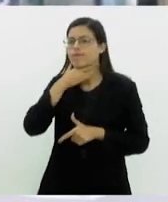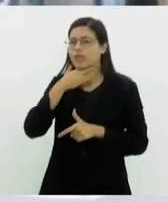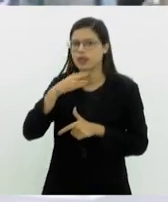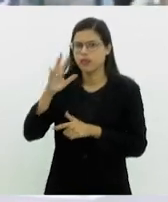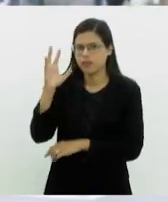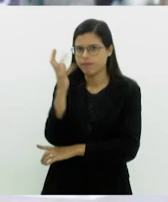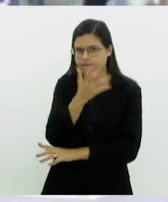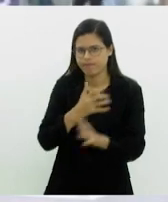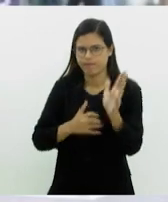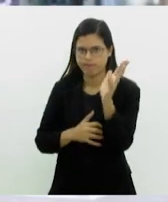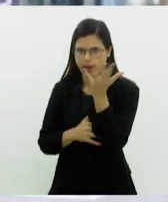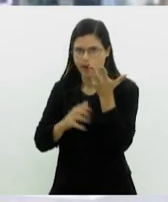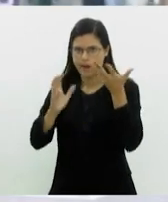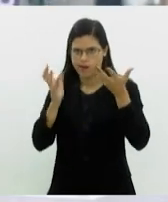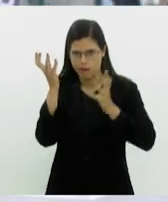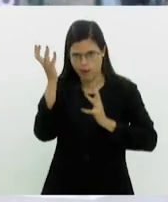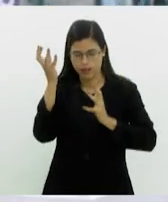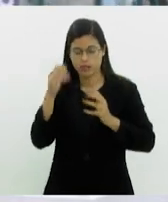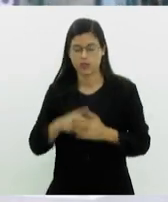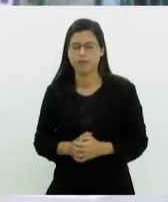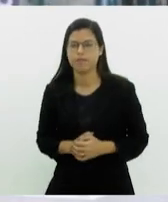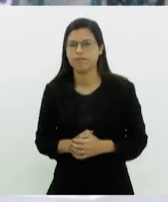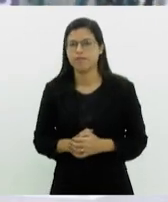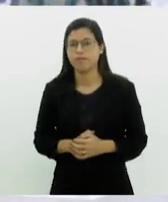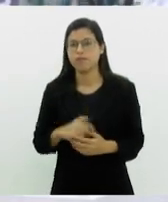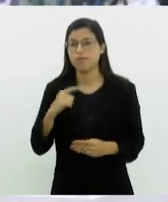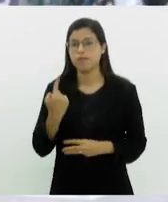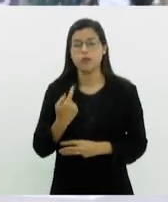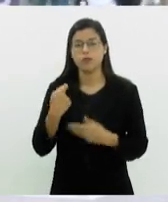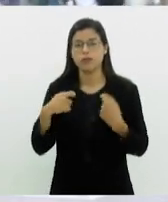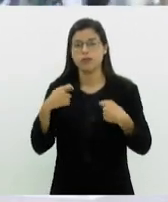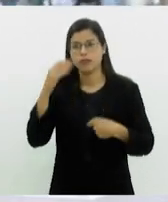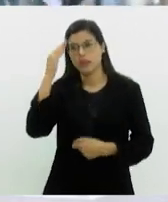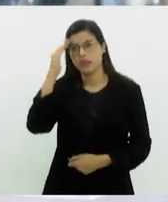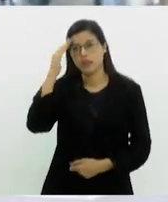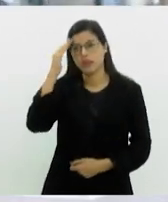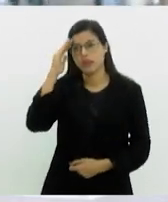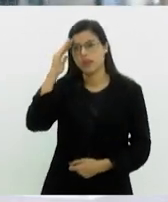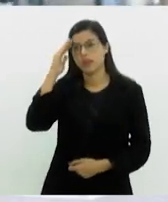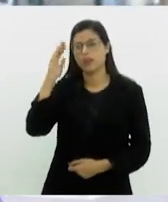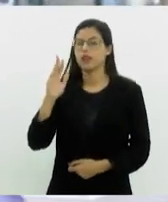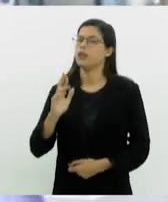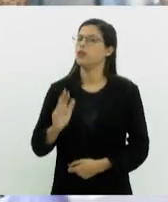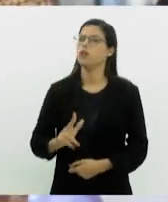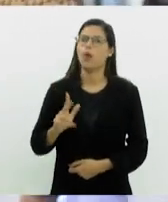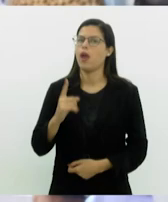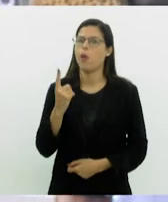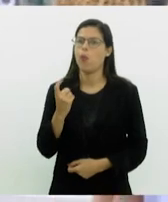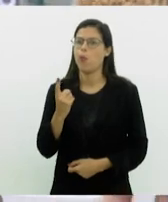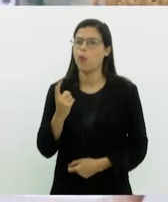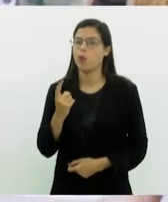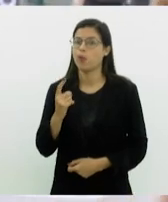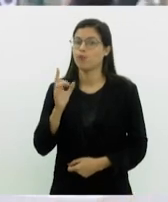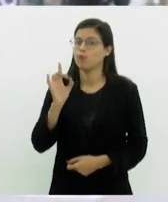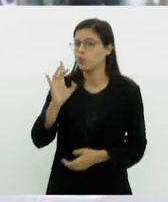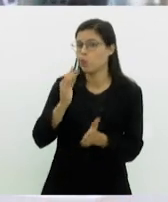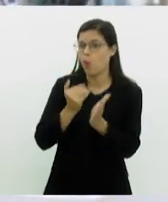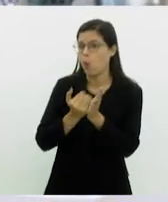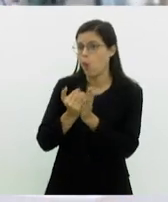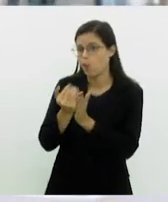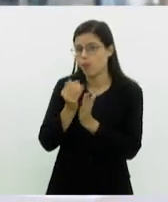climática. Então, gente precisa entender que isso não é algo único. Isso é só o começo,